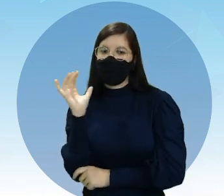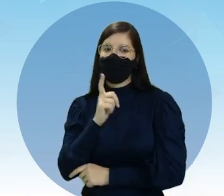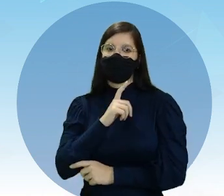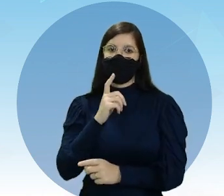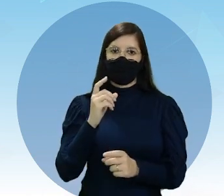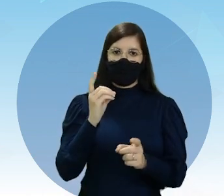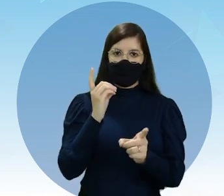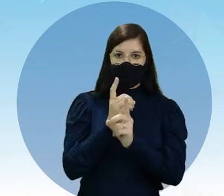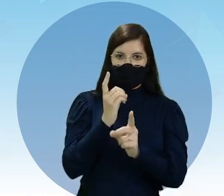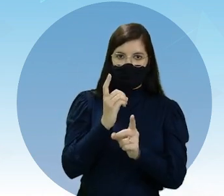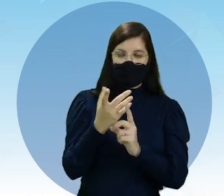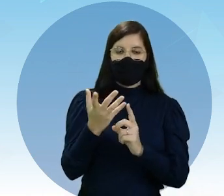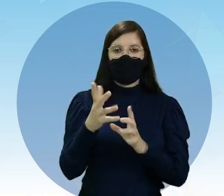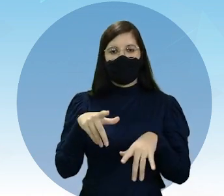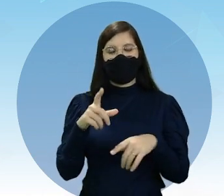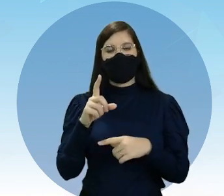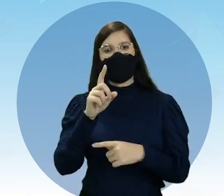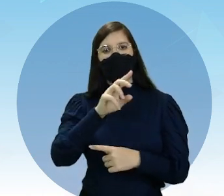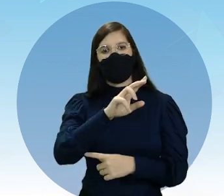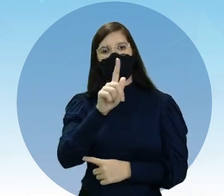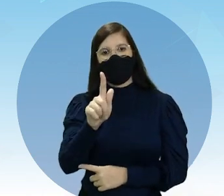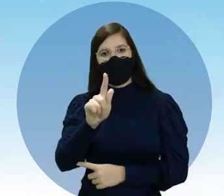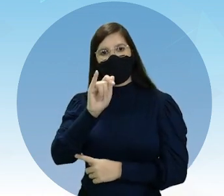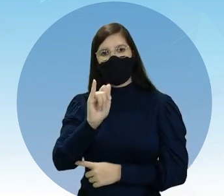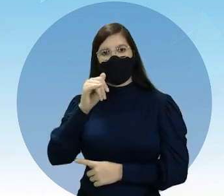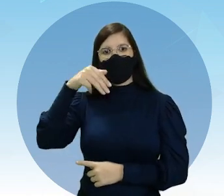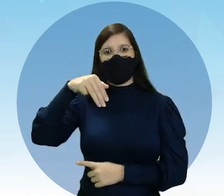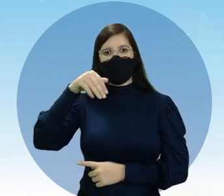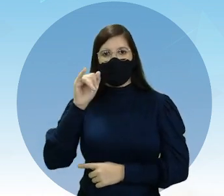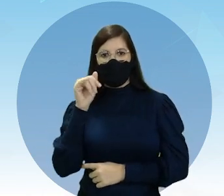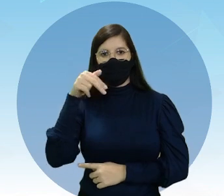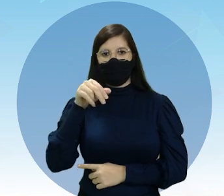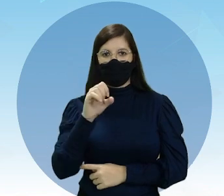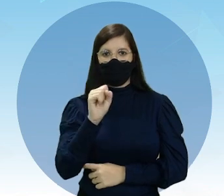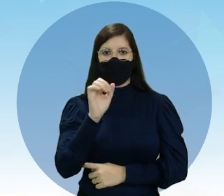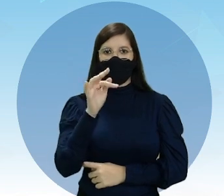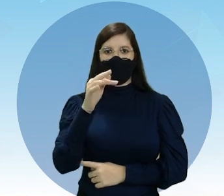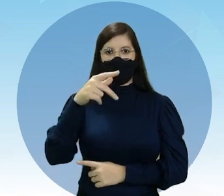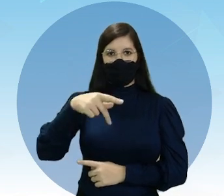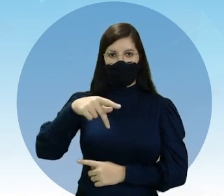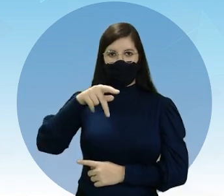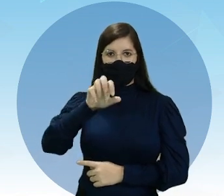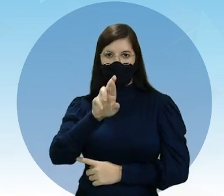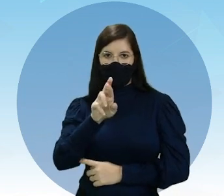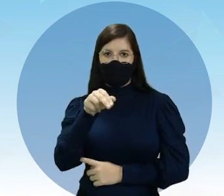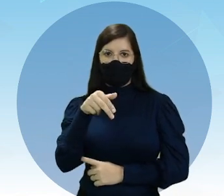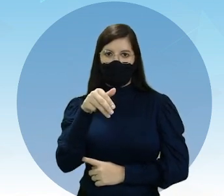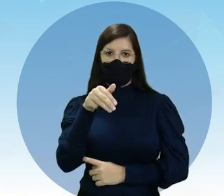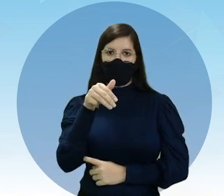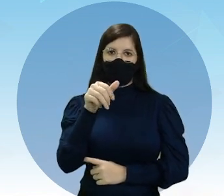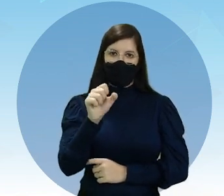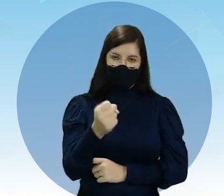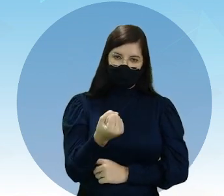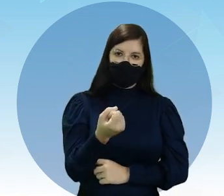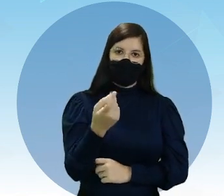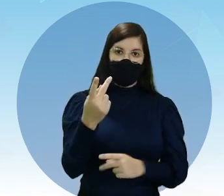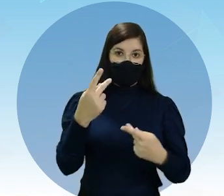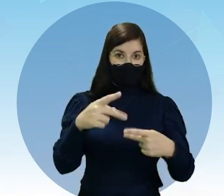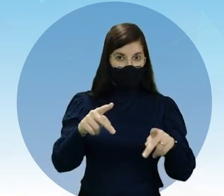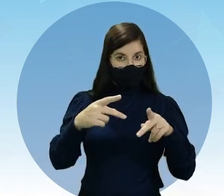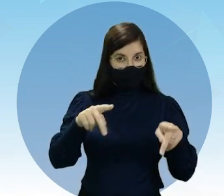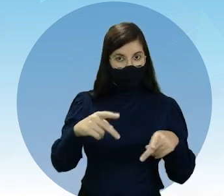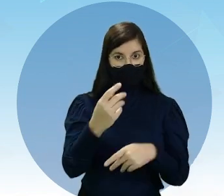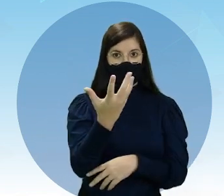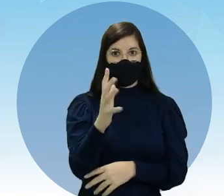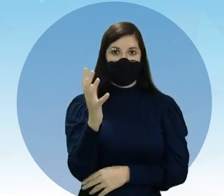se eu estou falando de uma espécie de Gminosperma, quando eu falo de Gminosperma, eu estou falando das classificações das